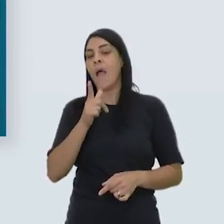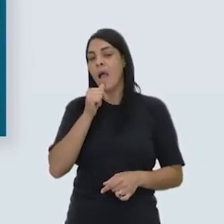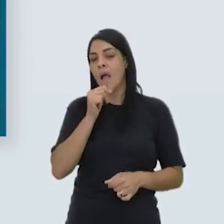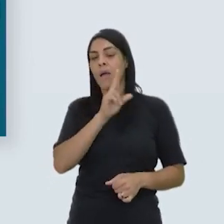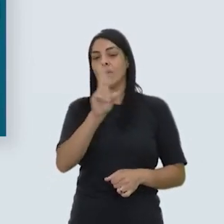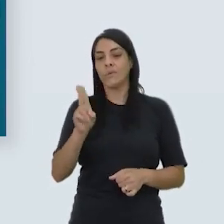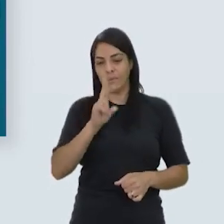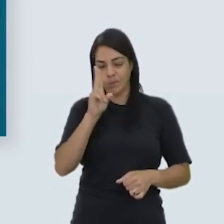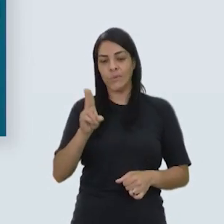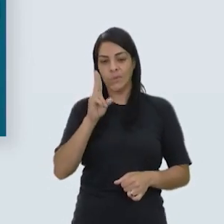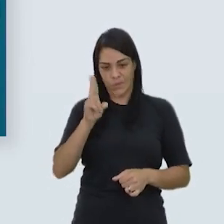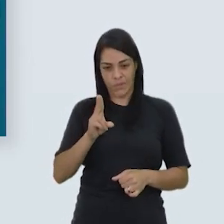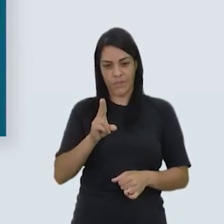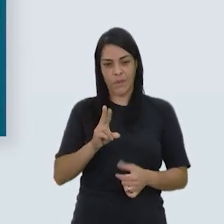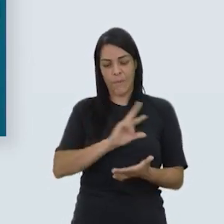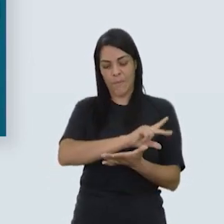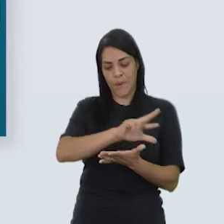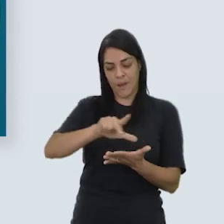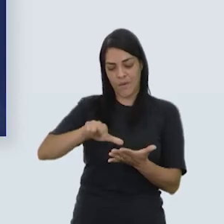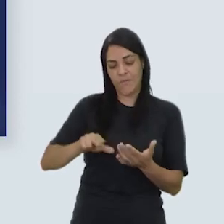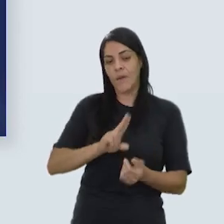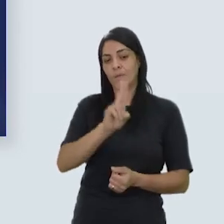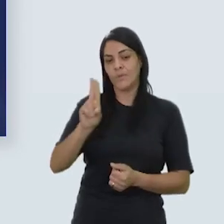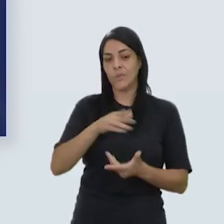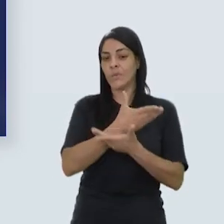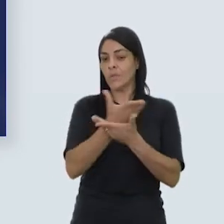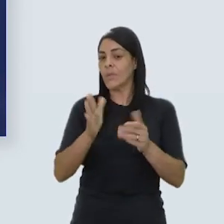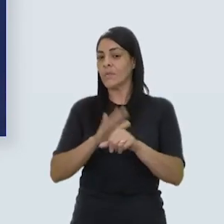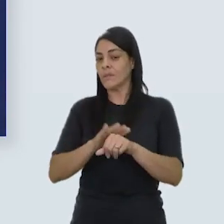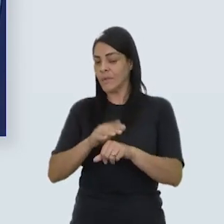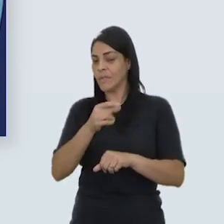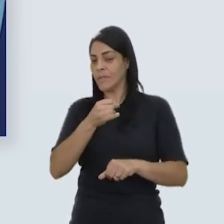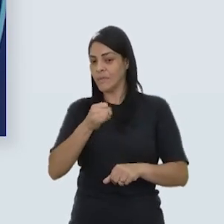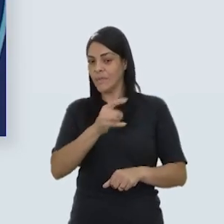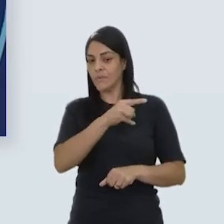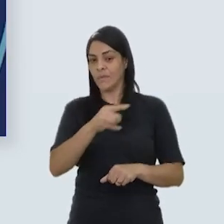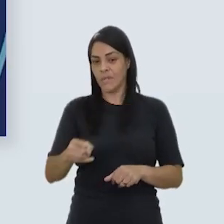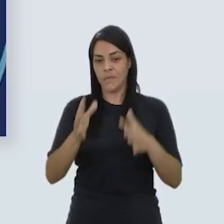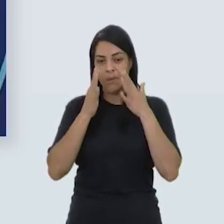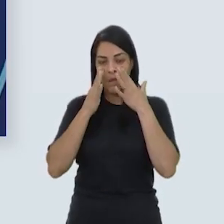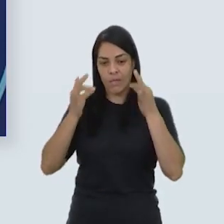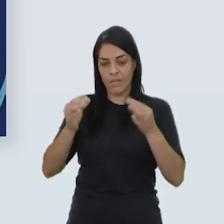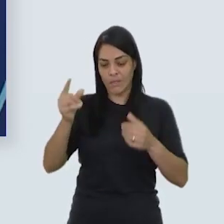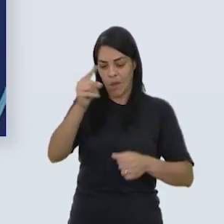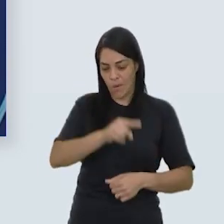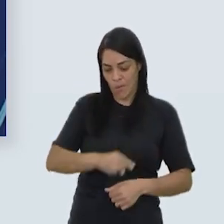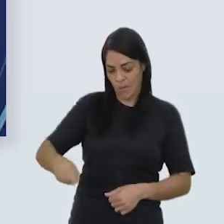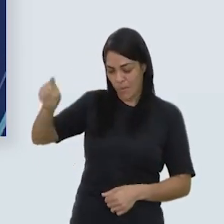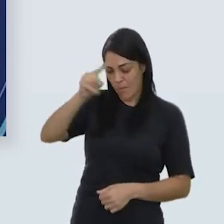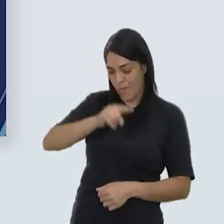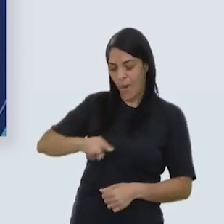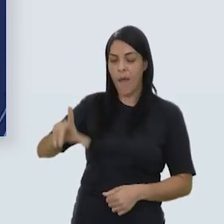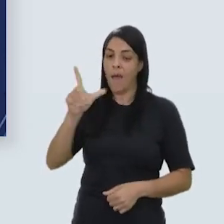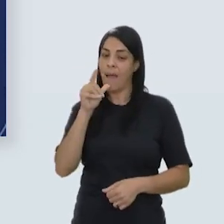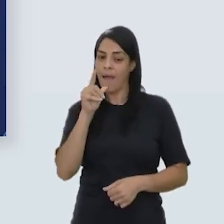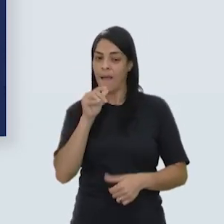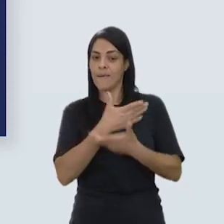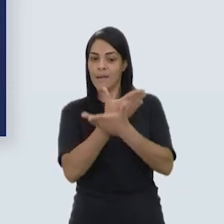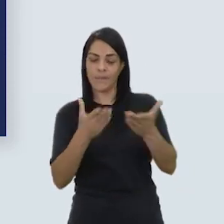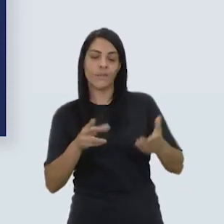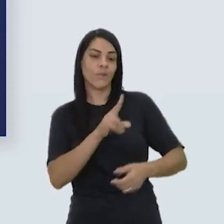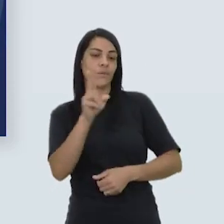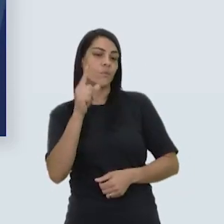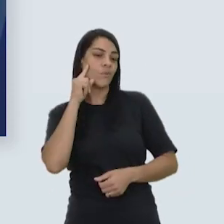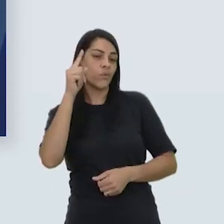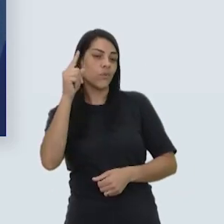para beber e para inúmeros usos que fazemos dela. Se você levar em conta esse ciclo, vai ver que a água que consumimos no nosso dia a dia é a